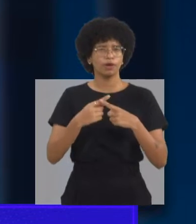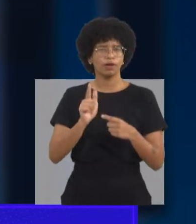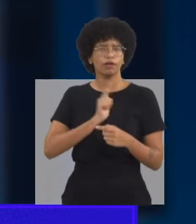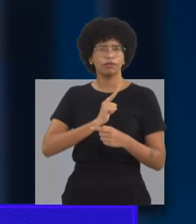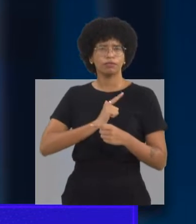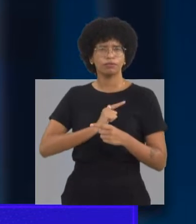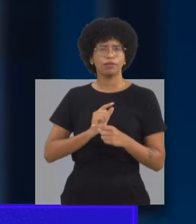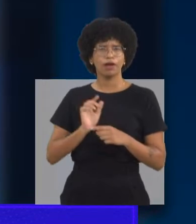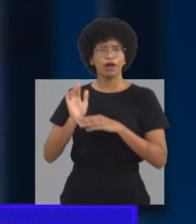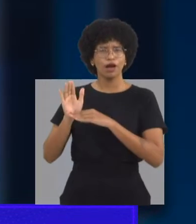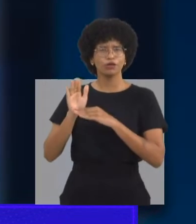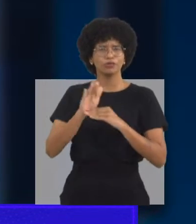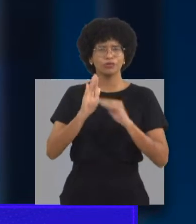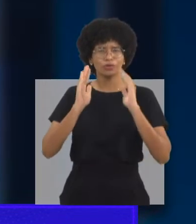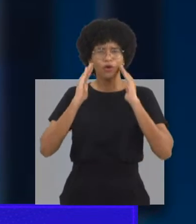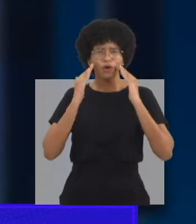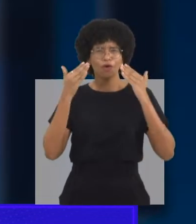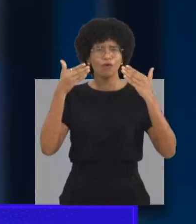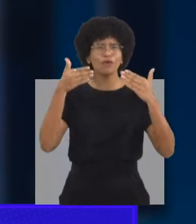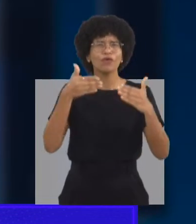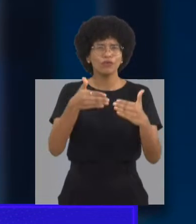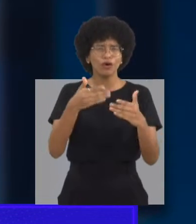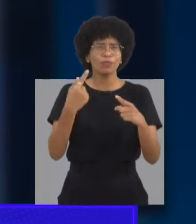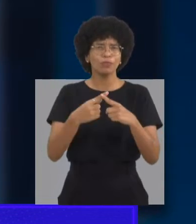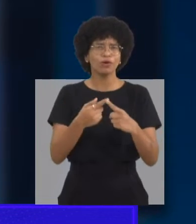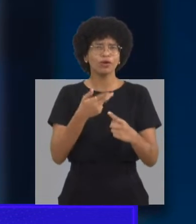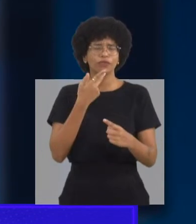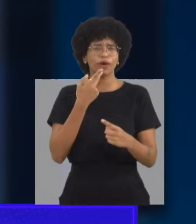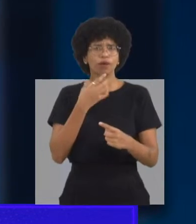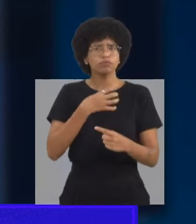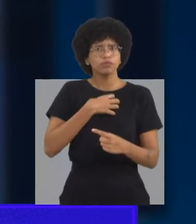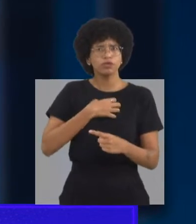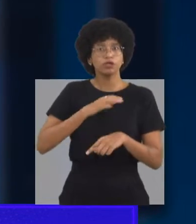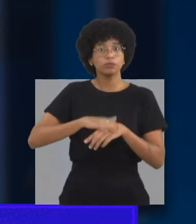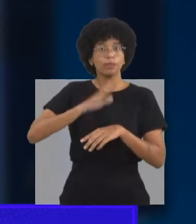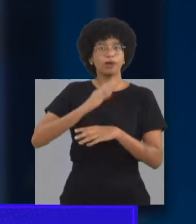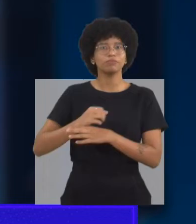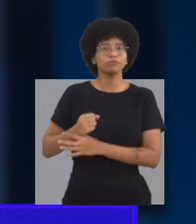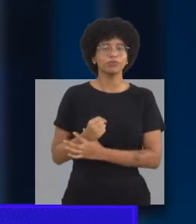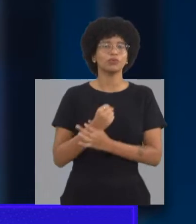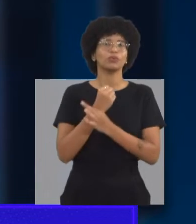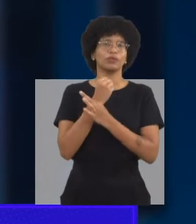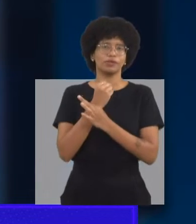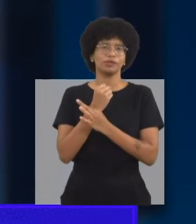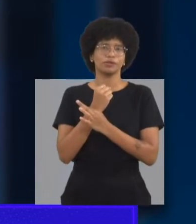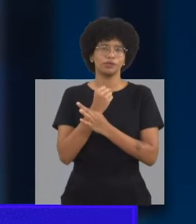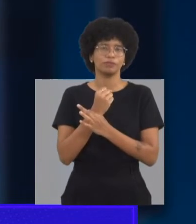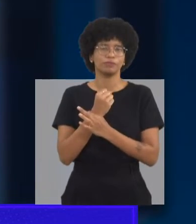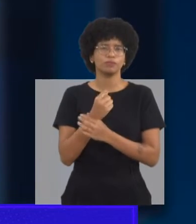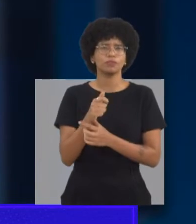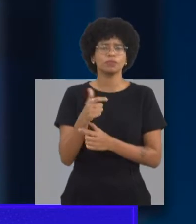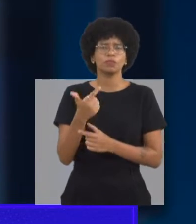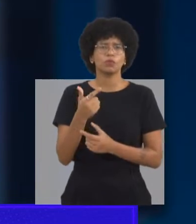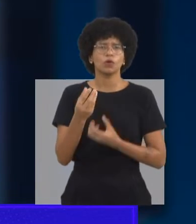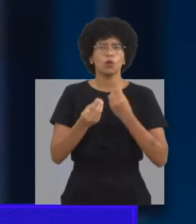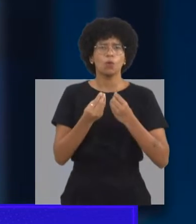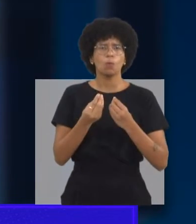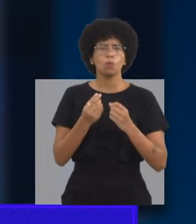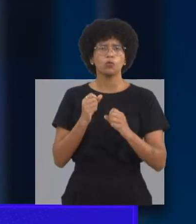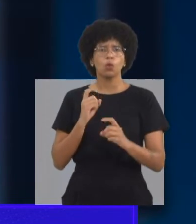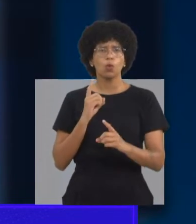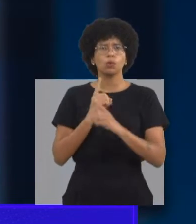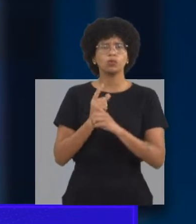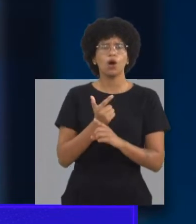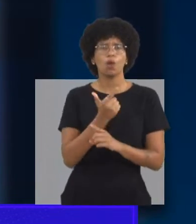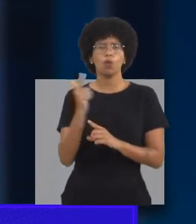em receber esse atendimento, porque elas relatavam essa segurança. Não poder encontrar,